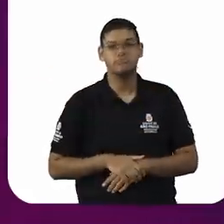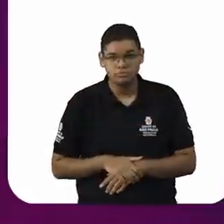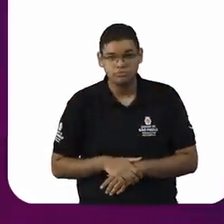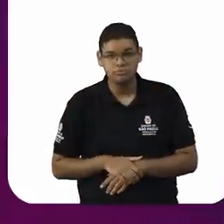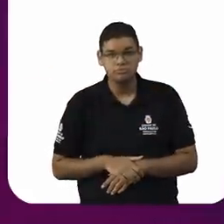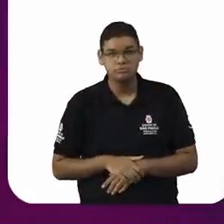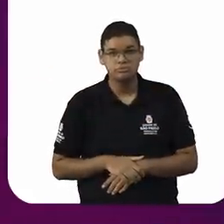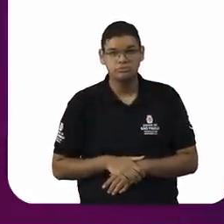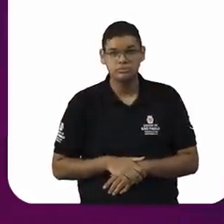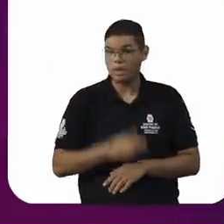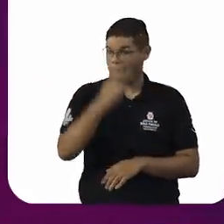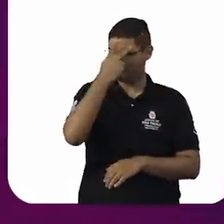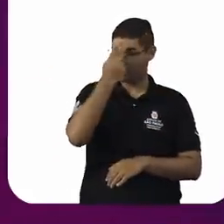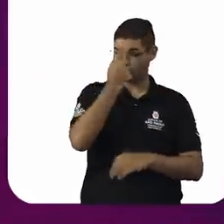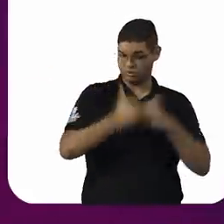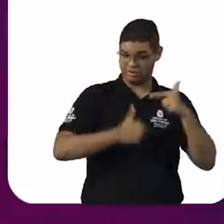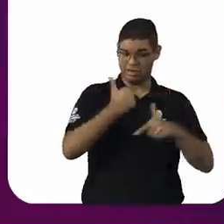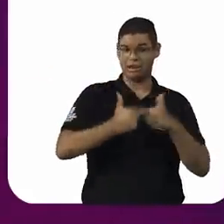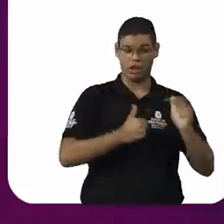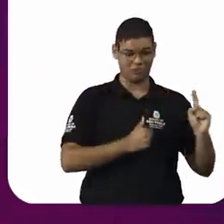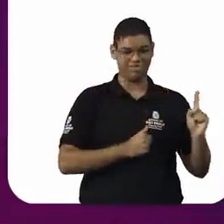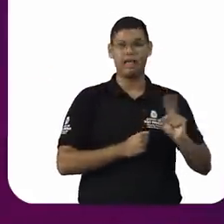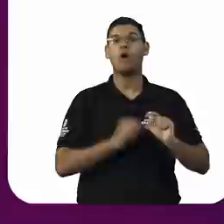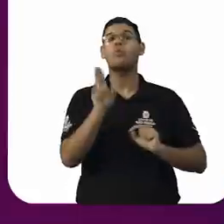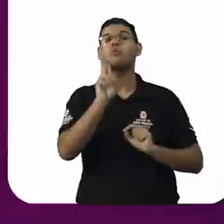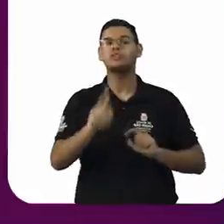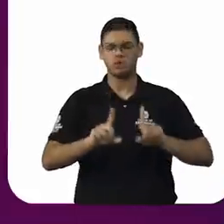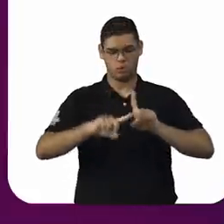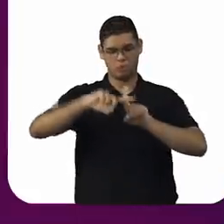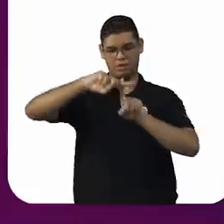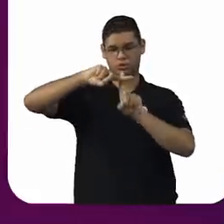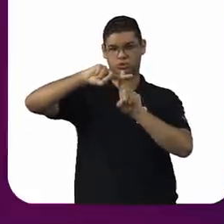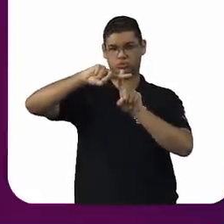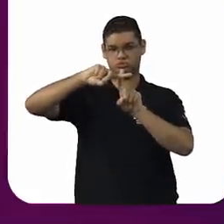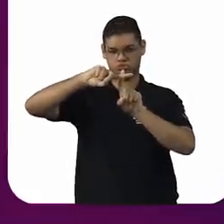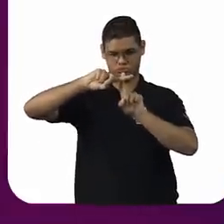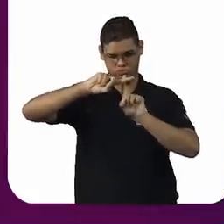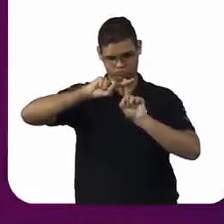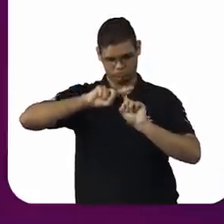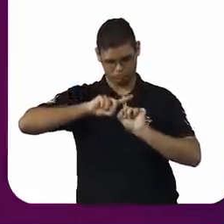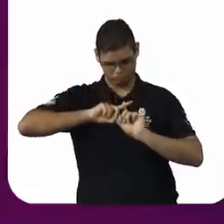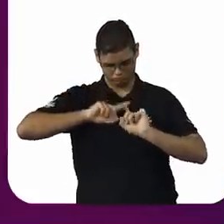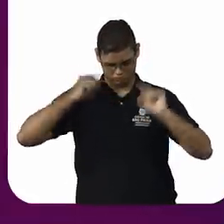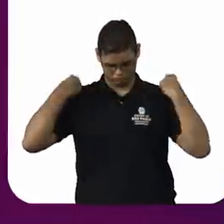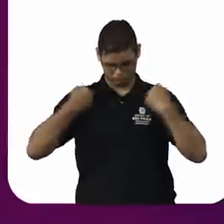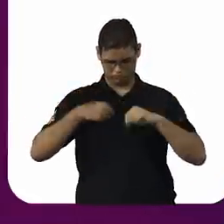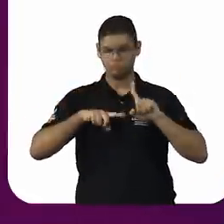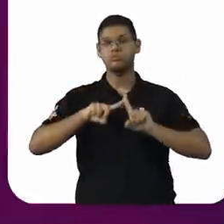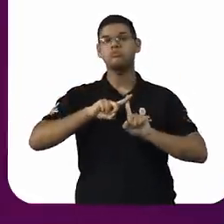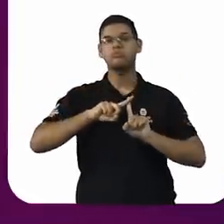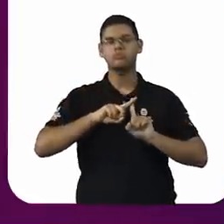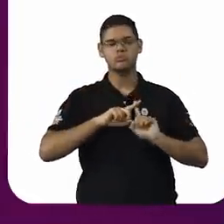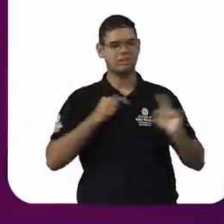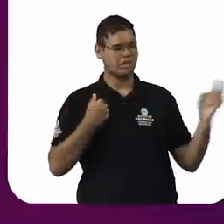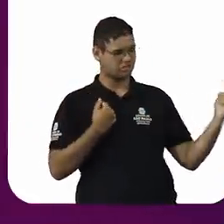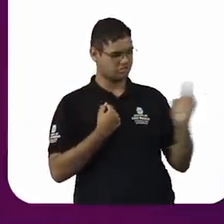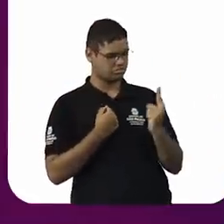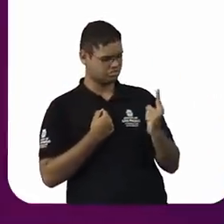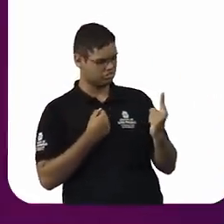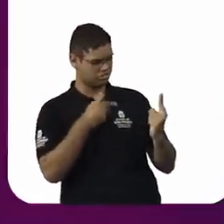porque ela foi trabalhar com o crucifixo. Então, o problema me parece que não somos nós. Não é?